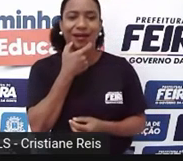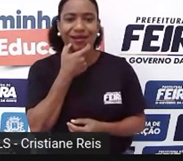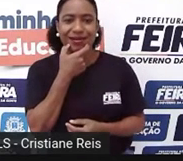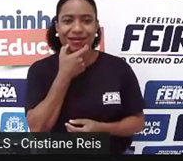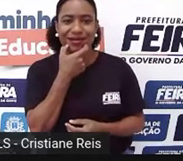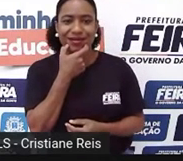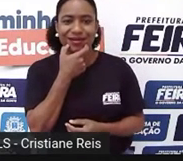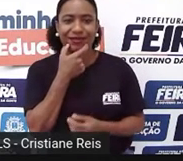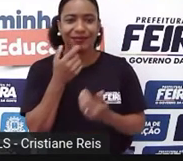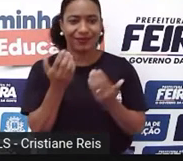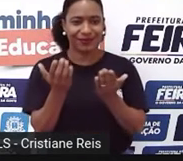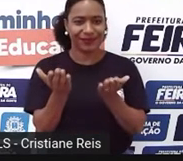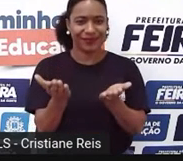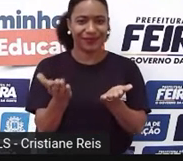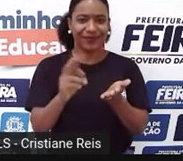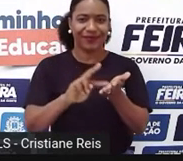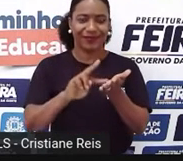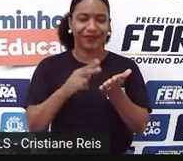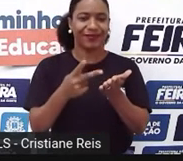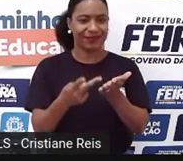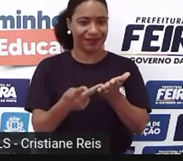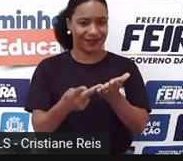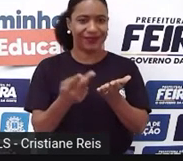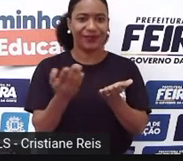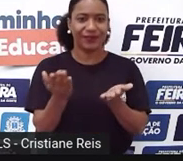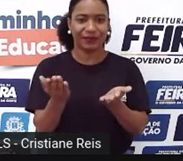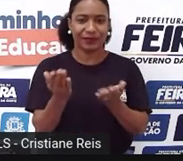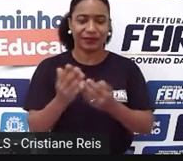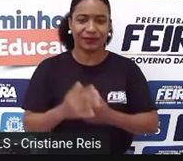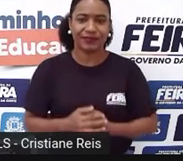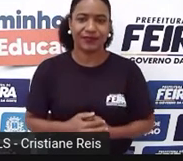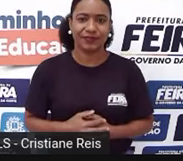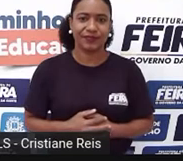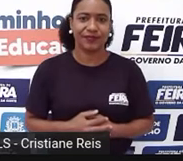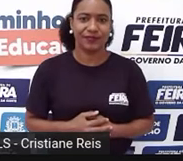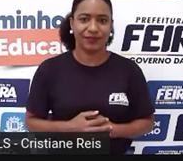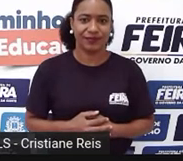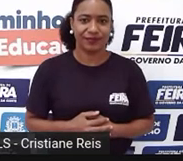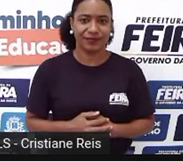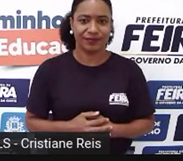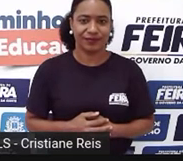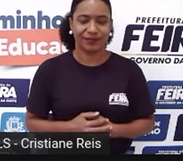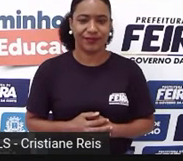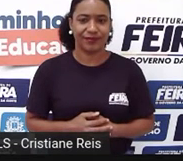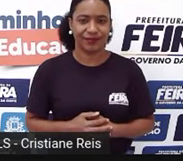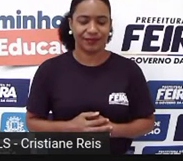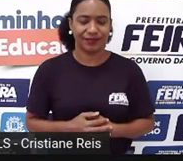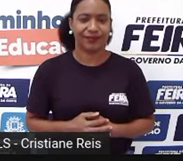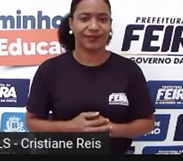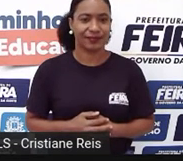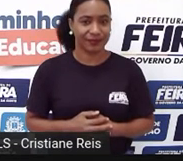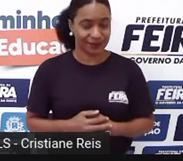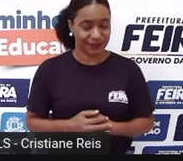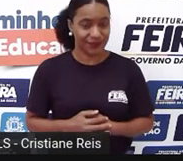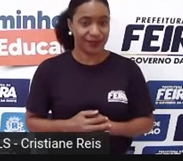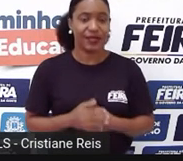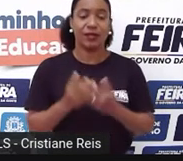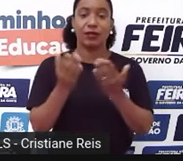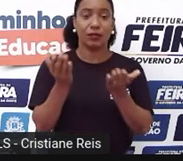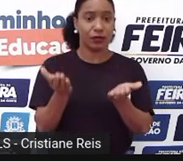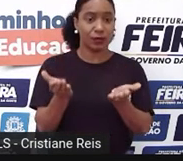Black, our next day, or black, continuous day. Então, essas